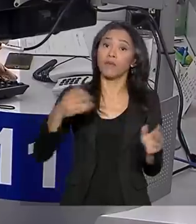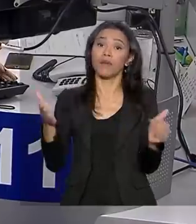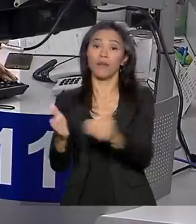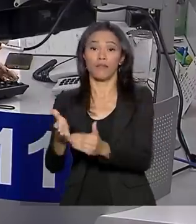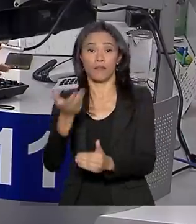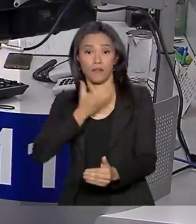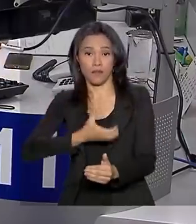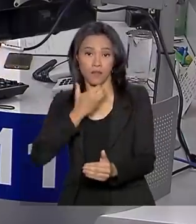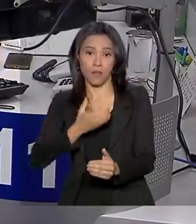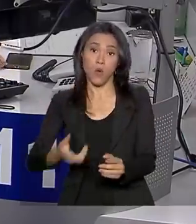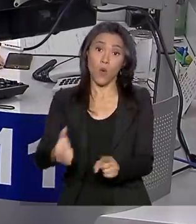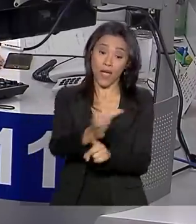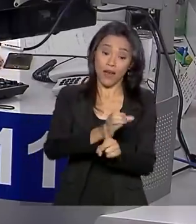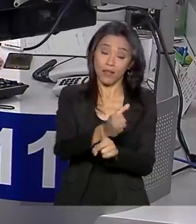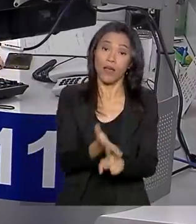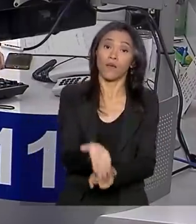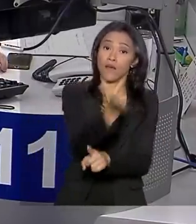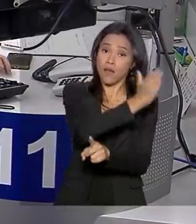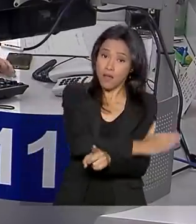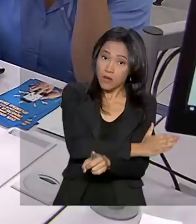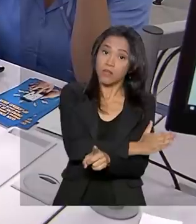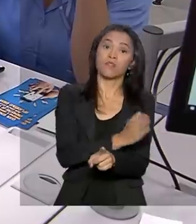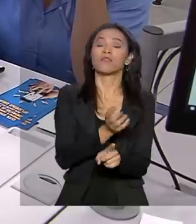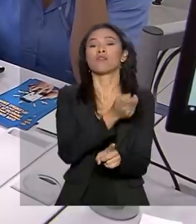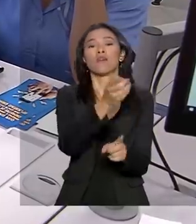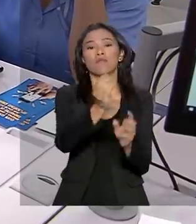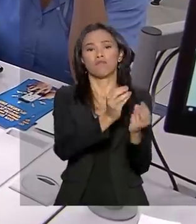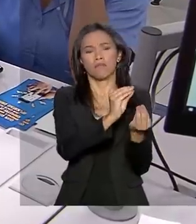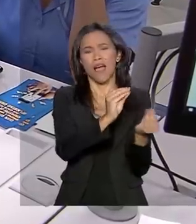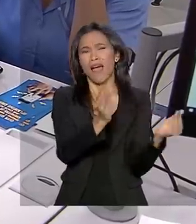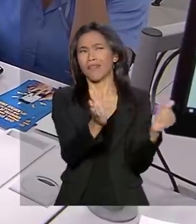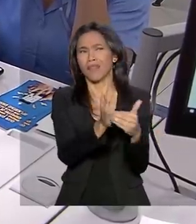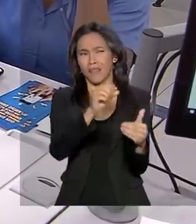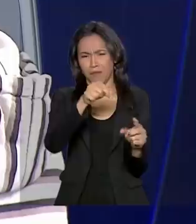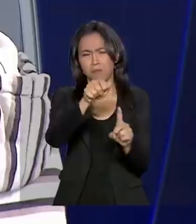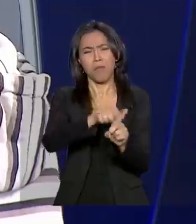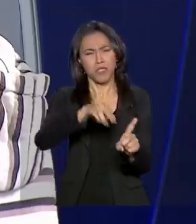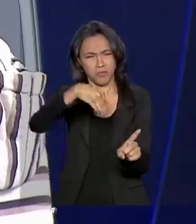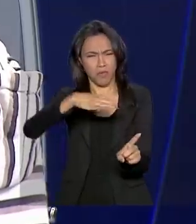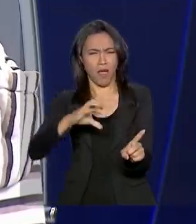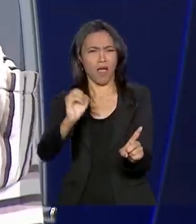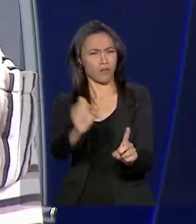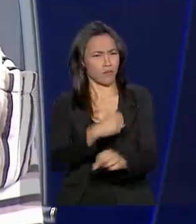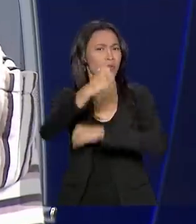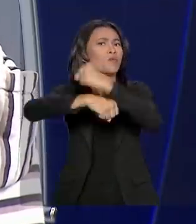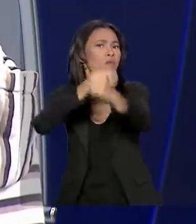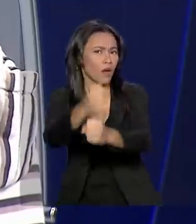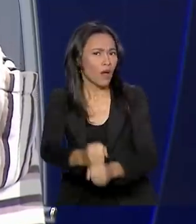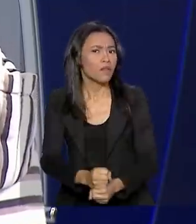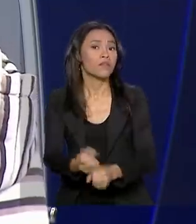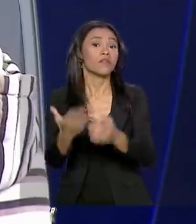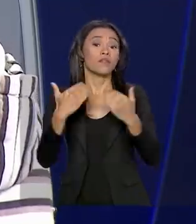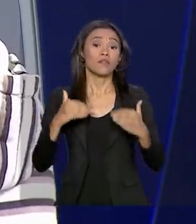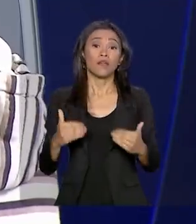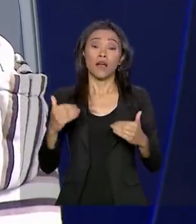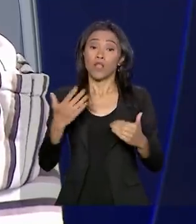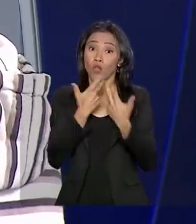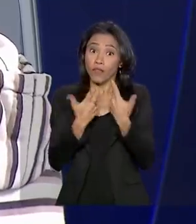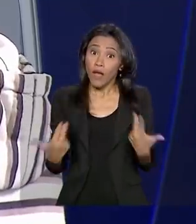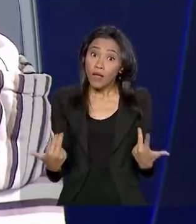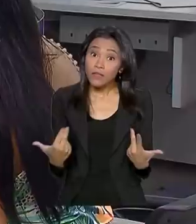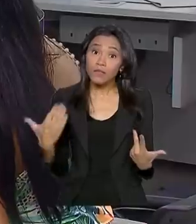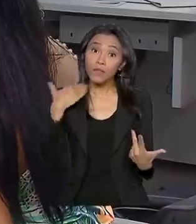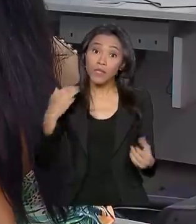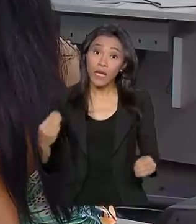O calendário anterior distribuía os pagamentos até março do ano que vem. Outra novidade é que a Caixa não vai mais cobrar